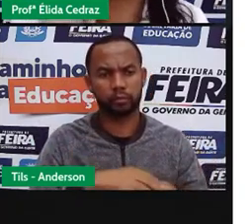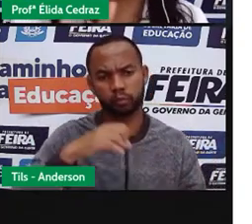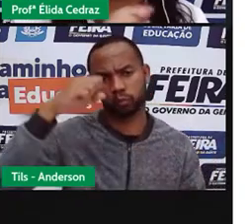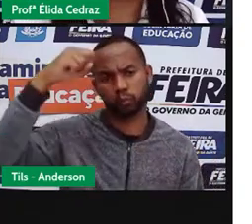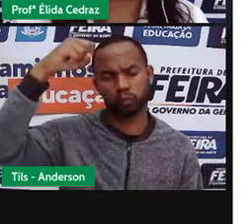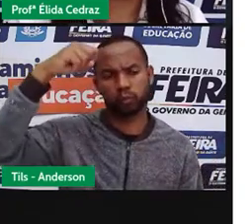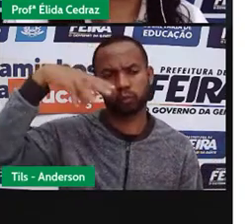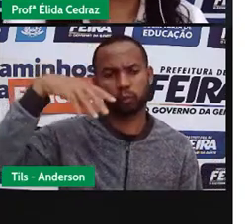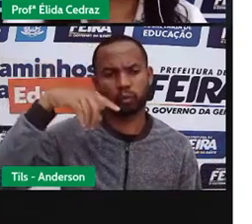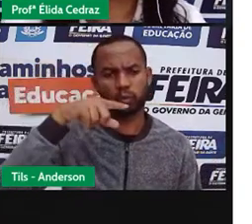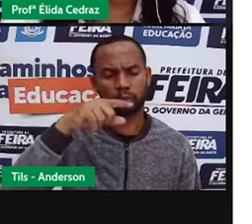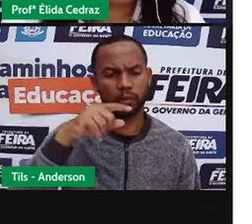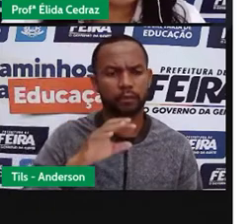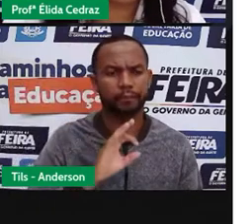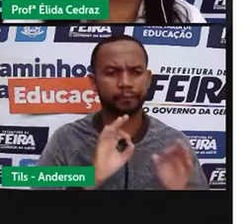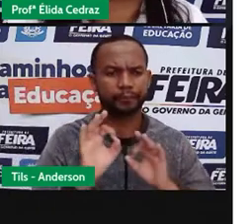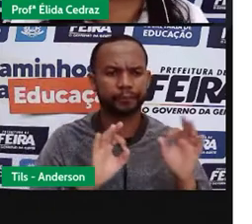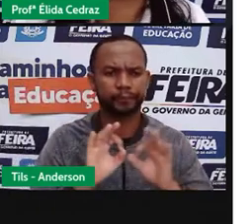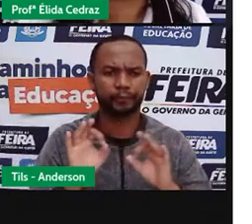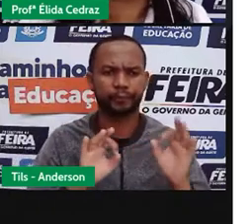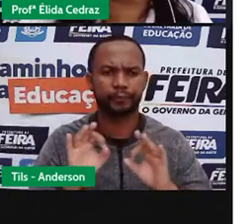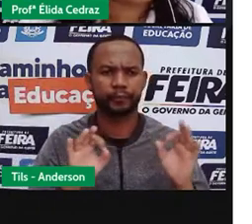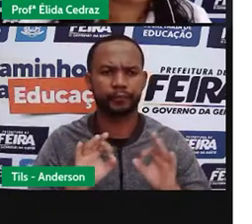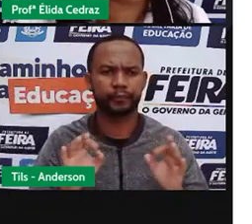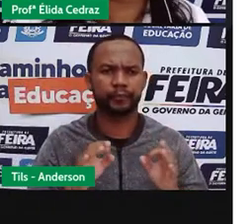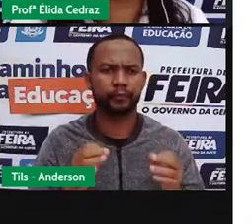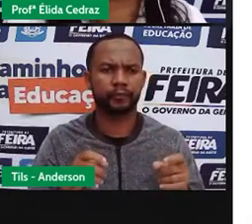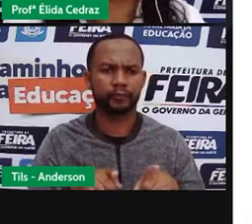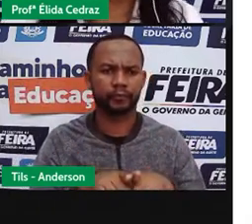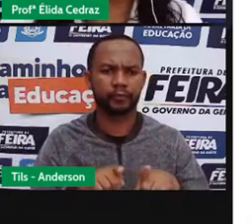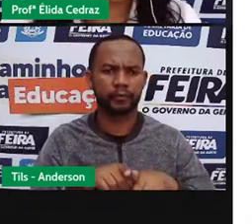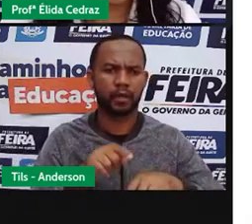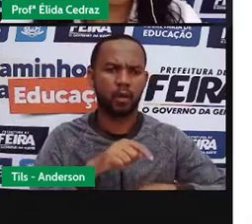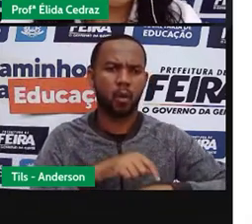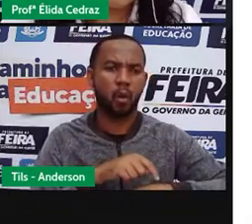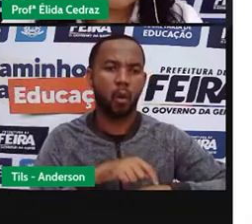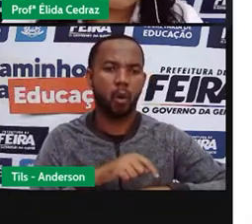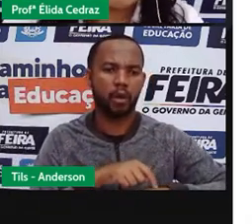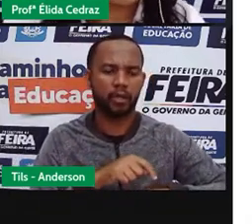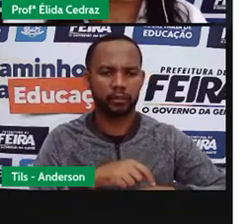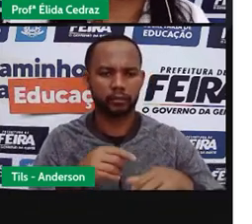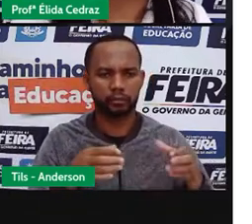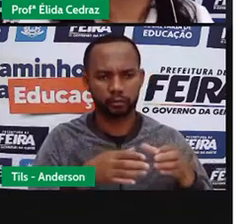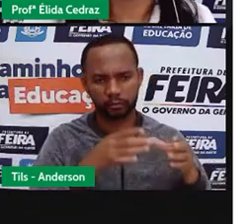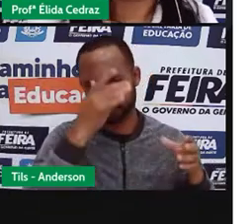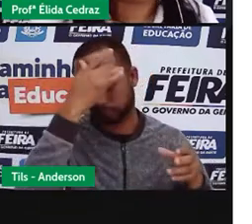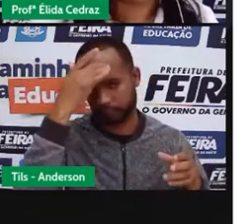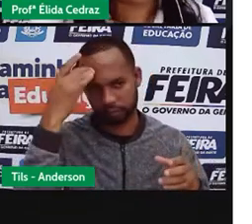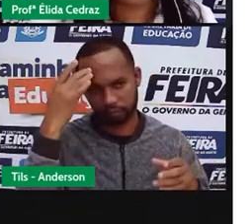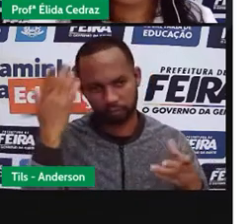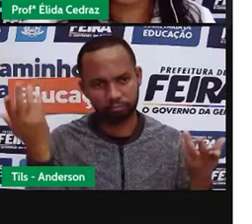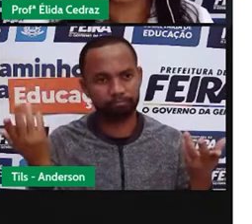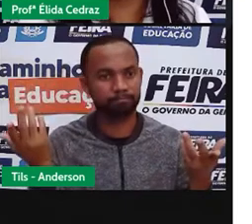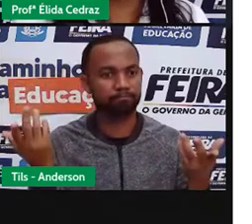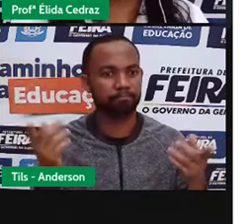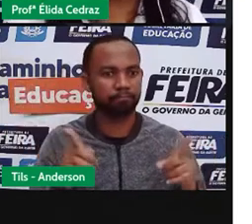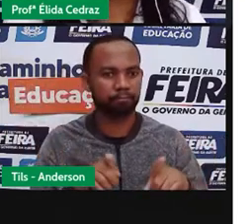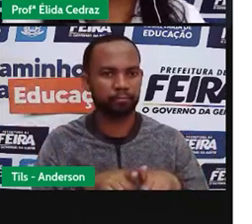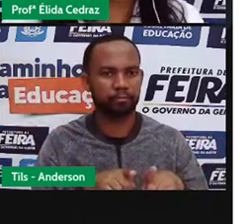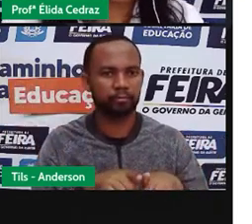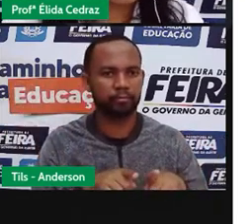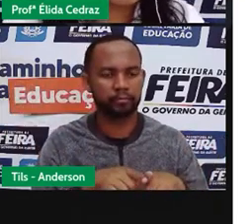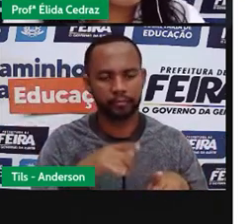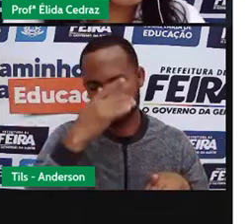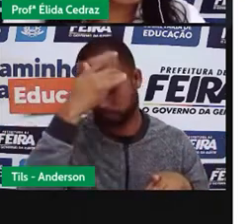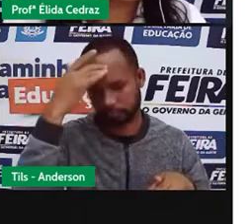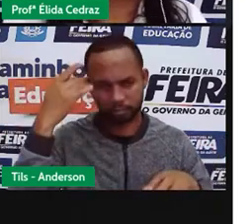para orientar, em relação às horas, os navegantes, os comerciantes, as